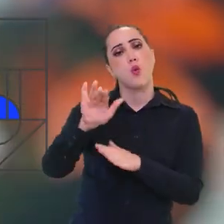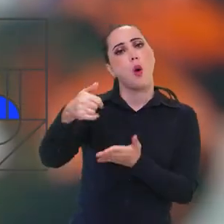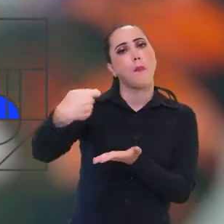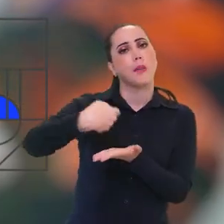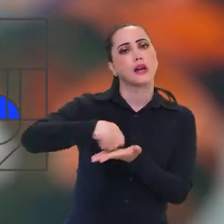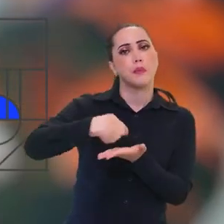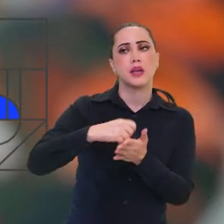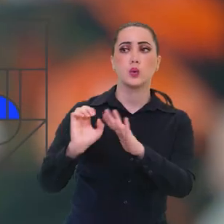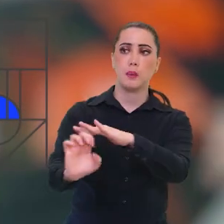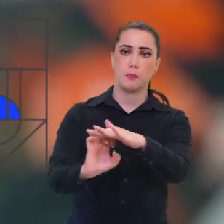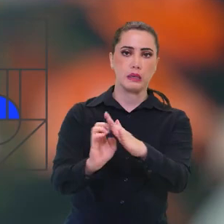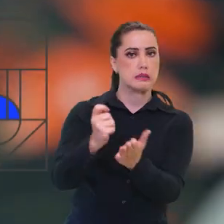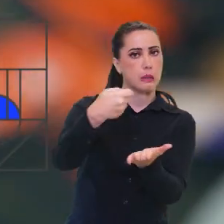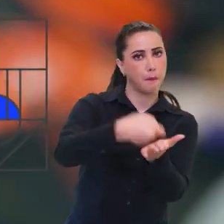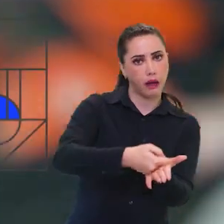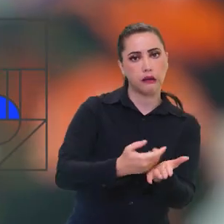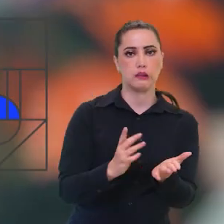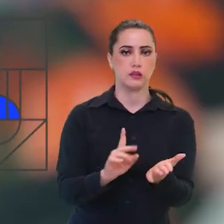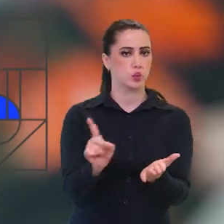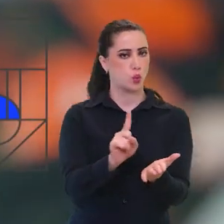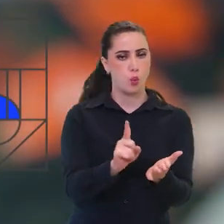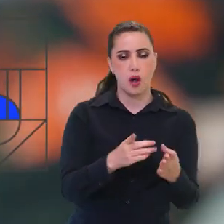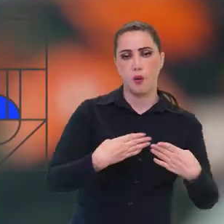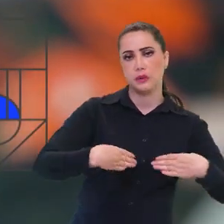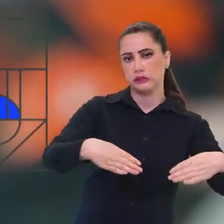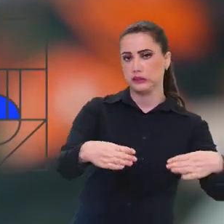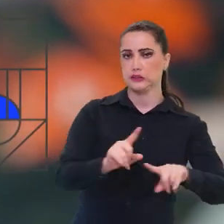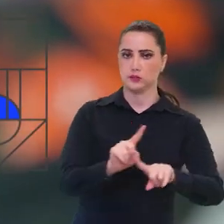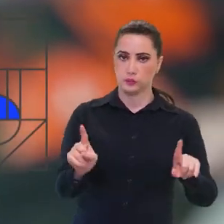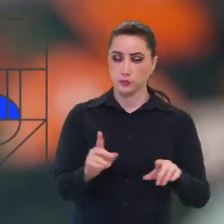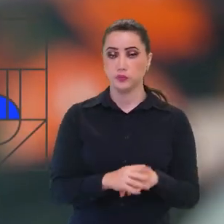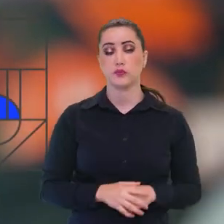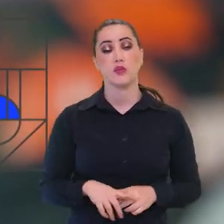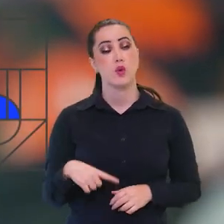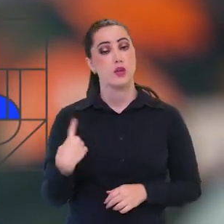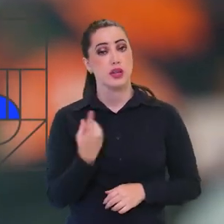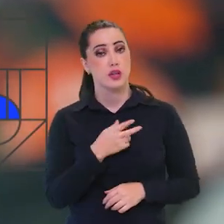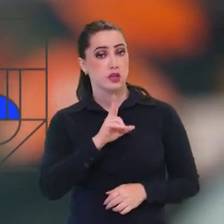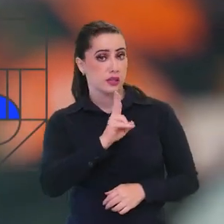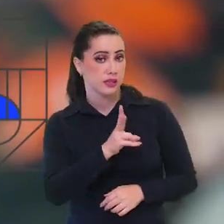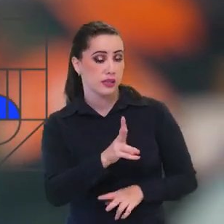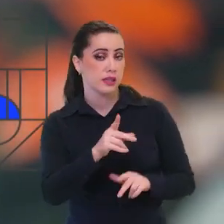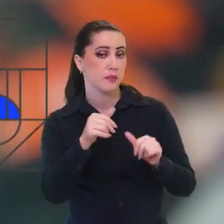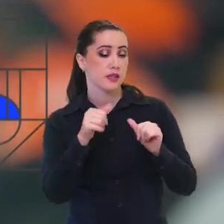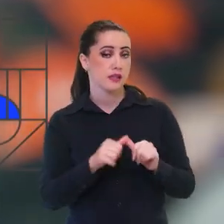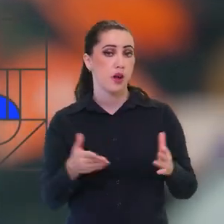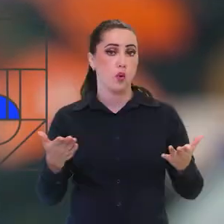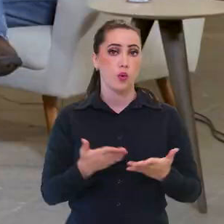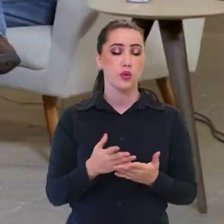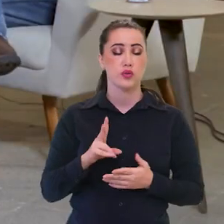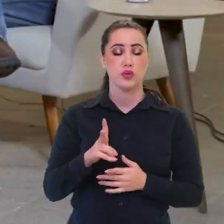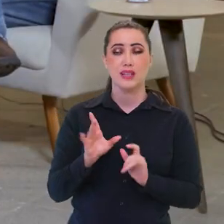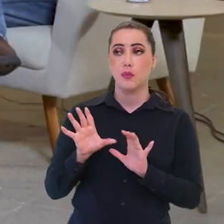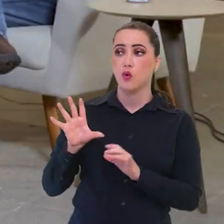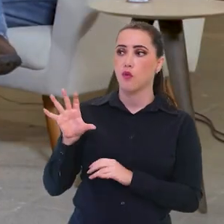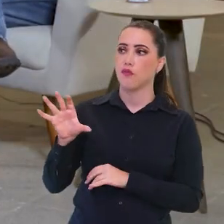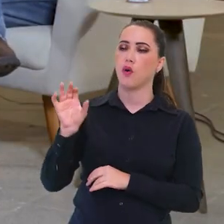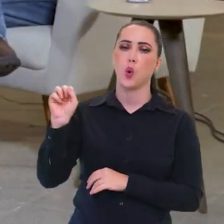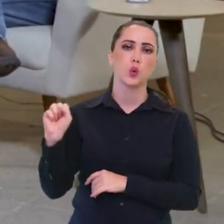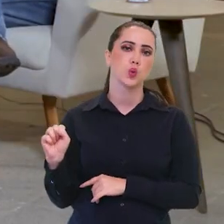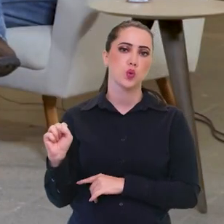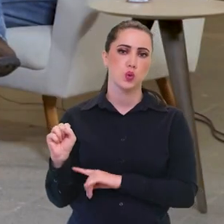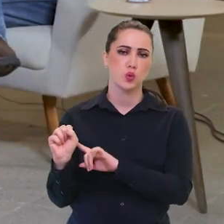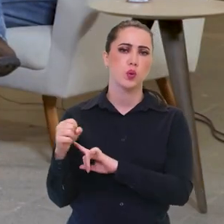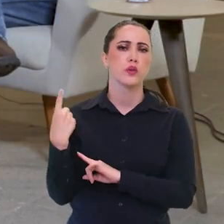empresa, seja com a pessoa física. Ele vai buscar o patrocínio. O que estamos fazendo, como isso sempre ficou muito concentrado no sul, então, nós